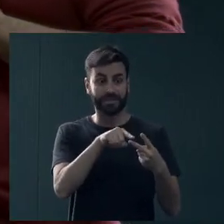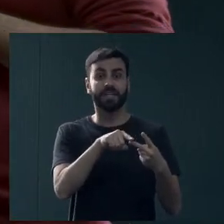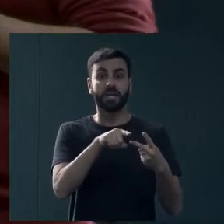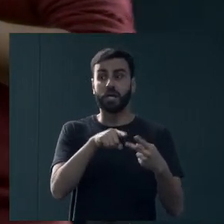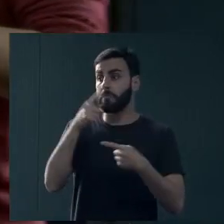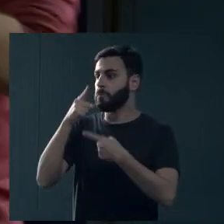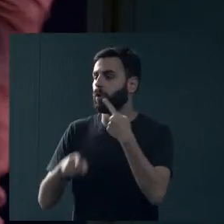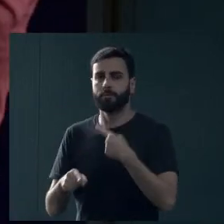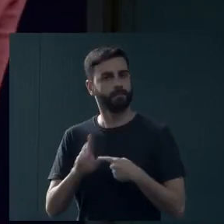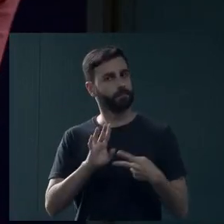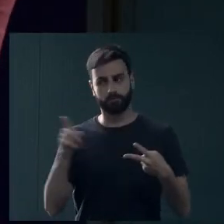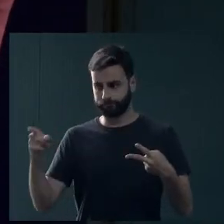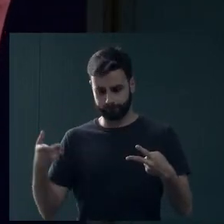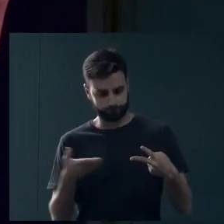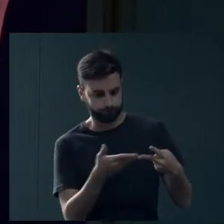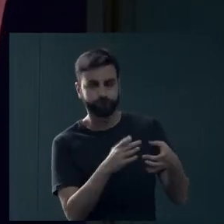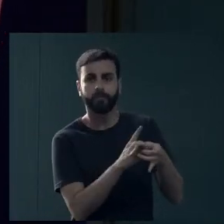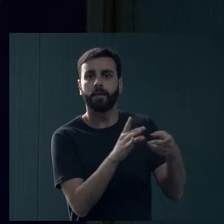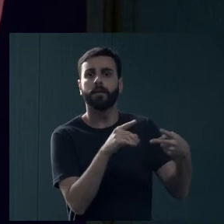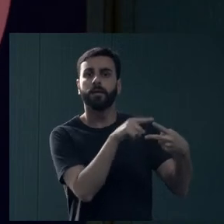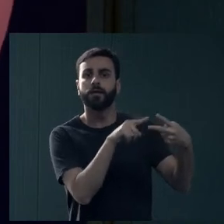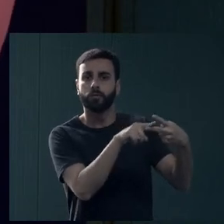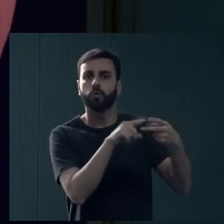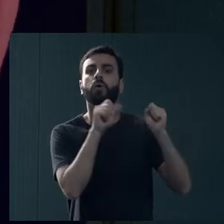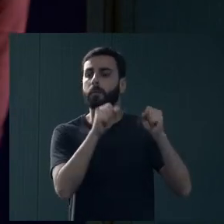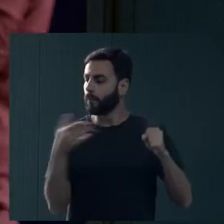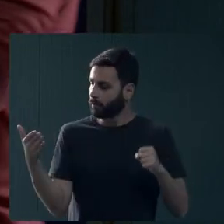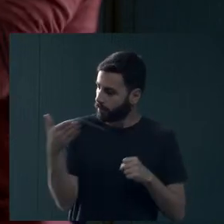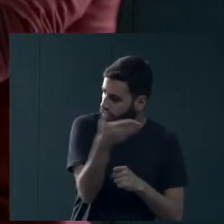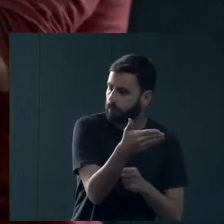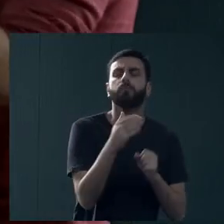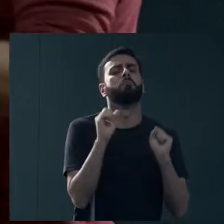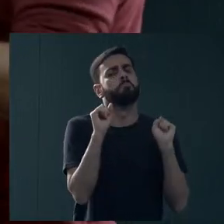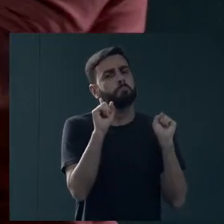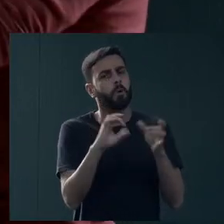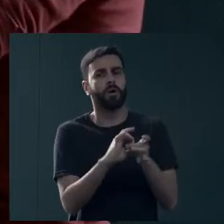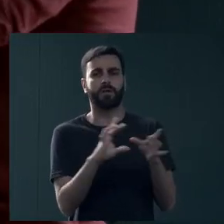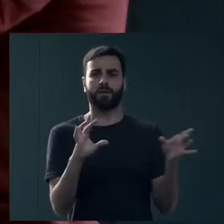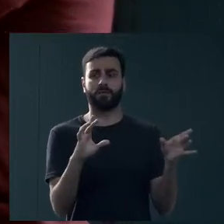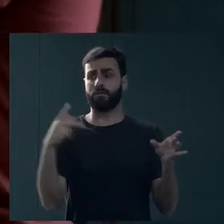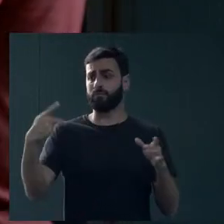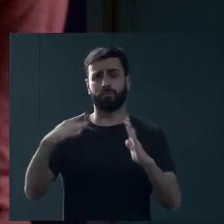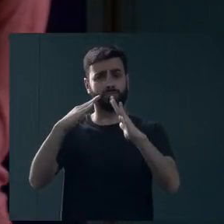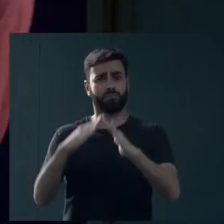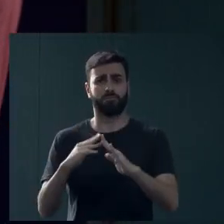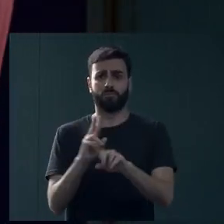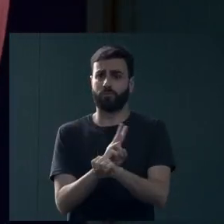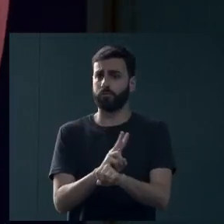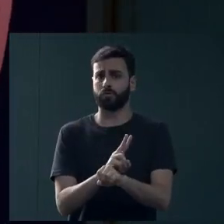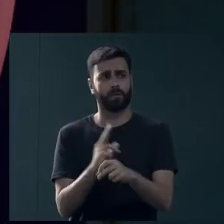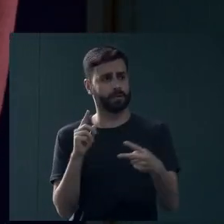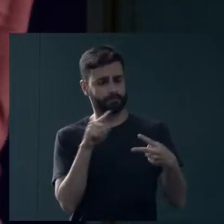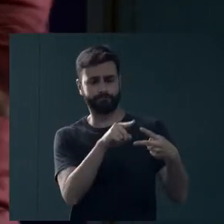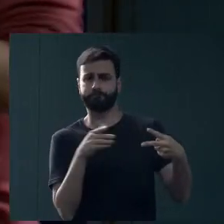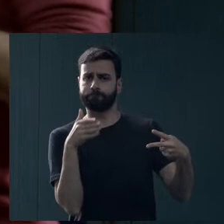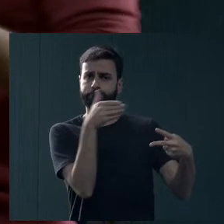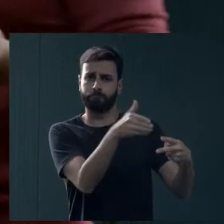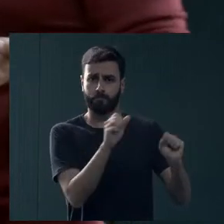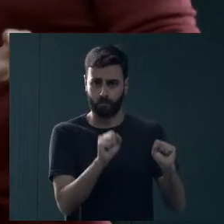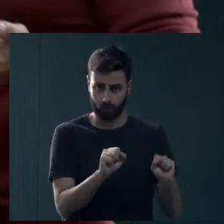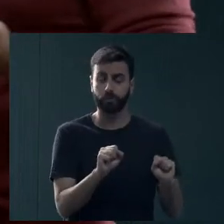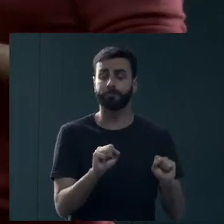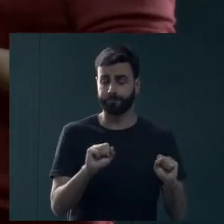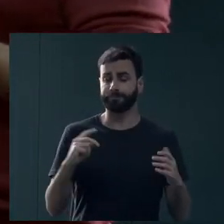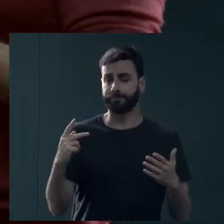atendimento. Ele precisa estar apto a receber quem é morador de Viçosa e demandar do serviço. Nós